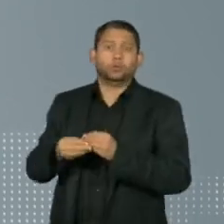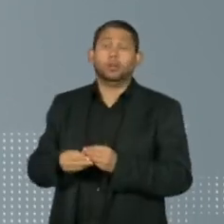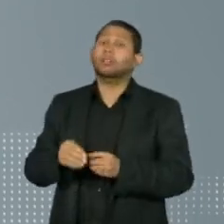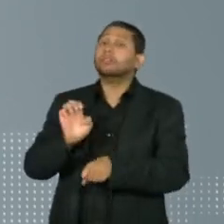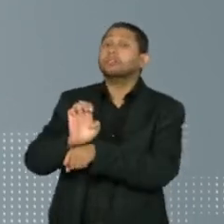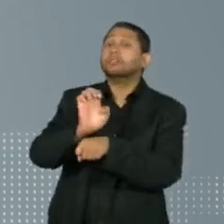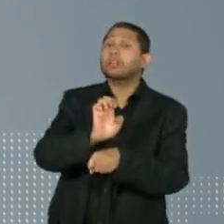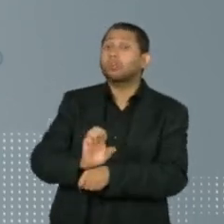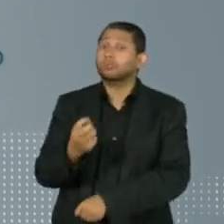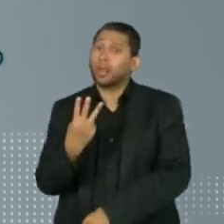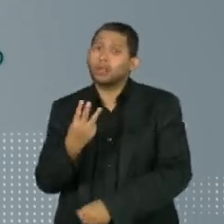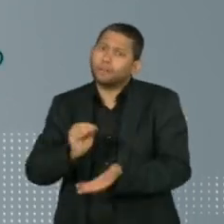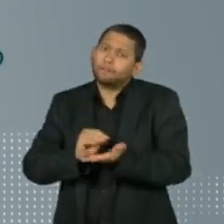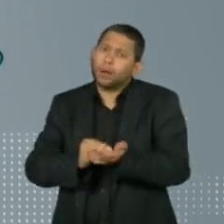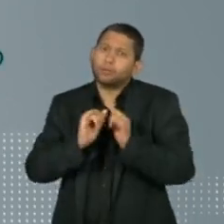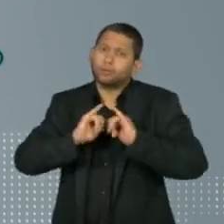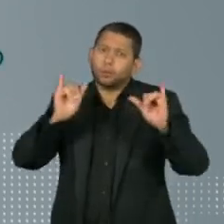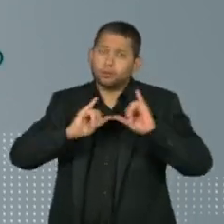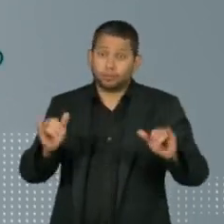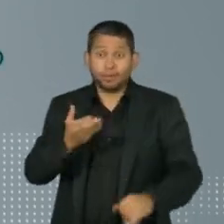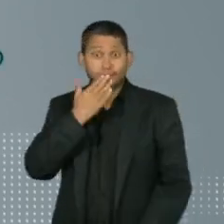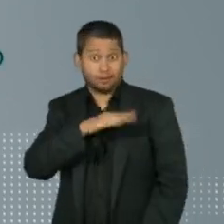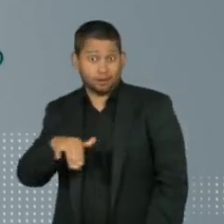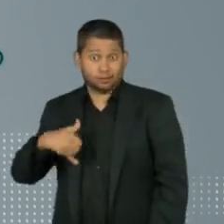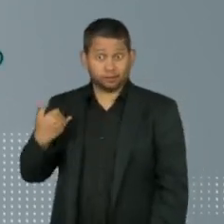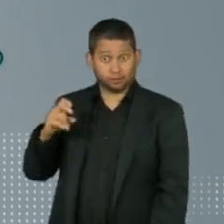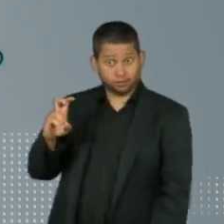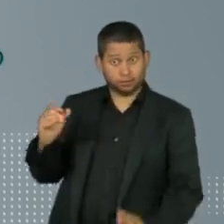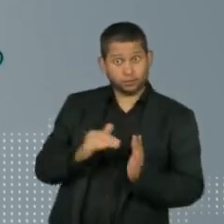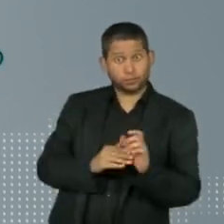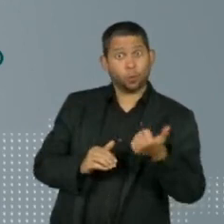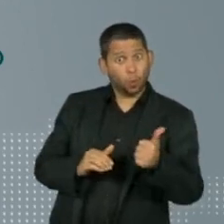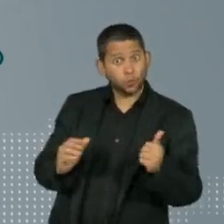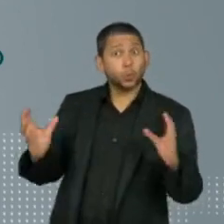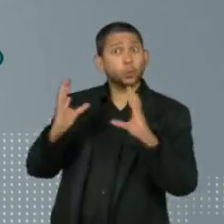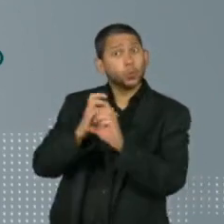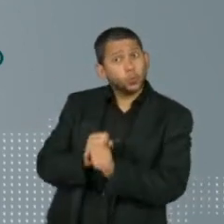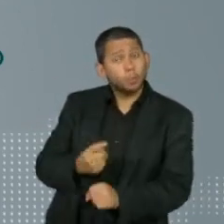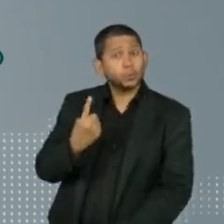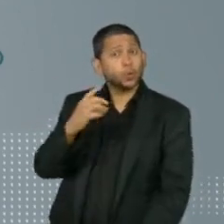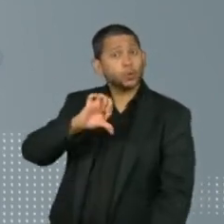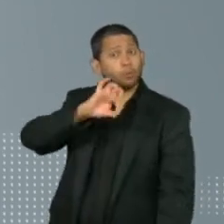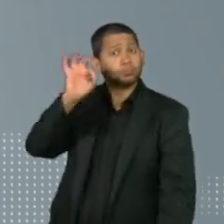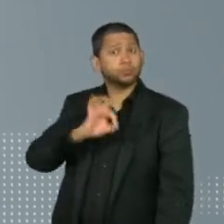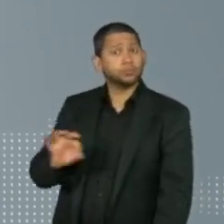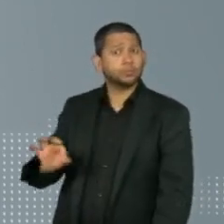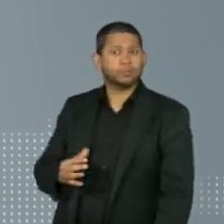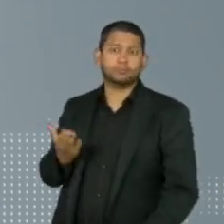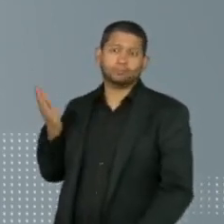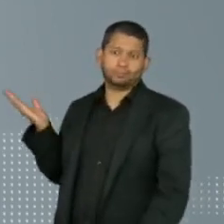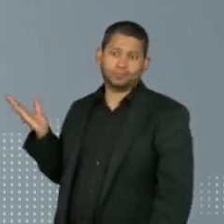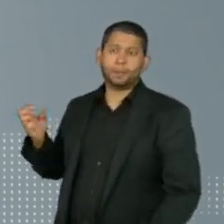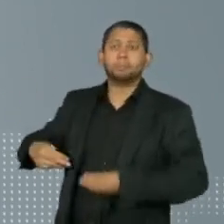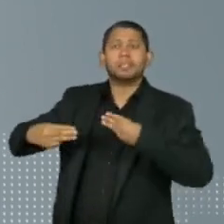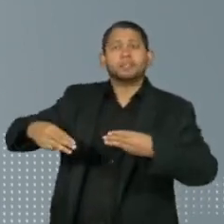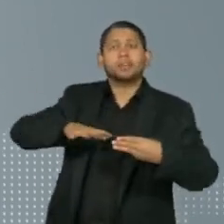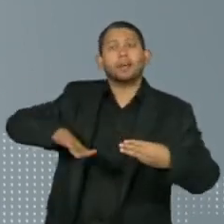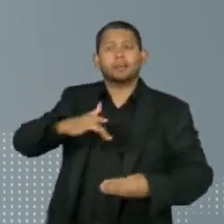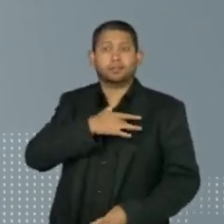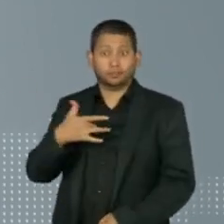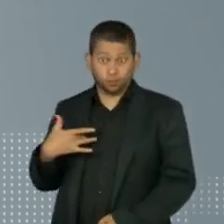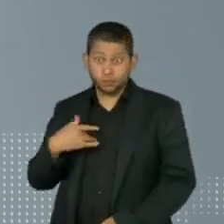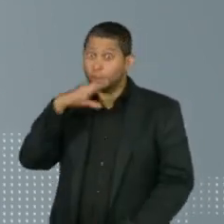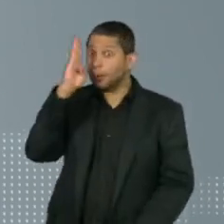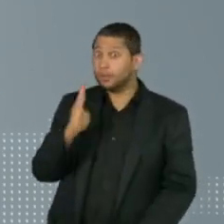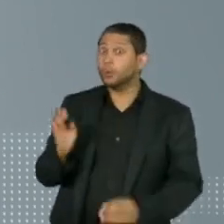os dados. A vacinação das crianças entre 5 e 11 anos chegou a 19% do público. Segundo o Ministério da Saúde, o Brasil tem